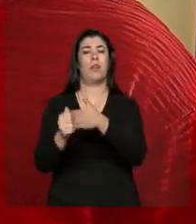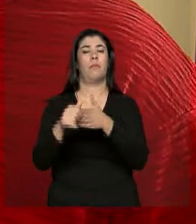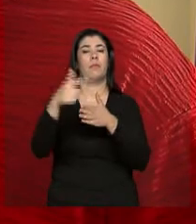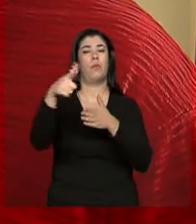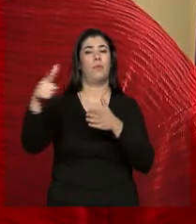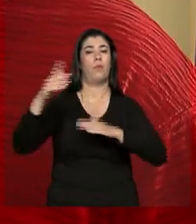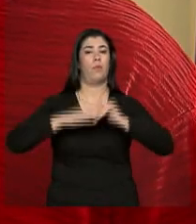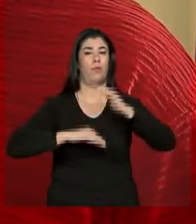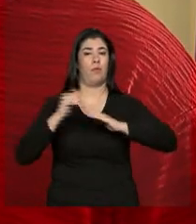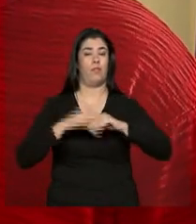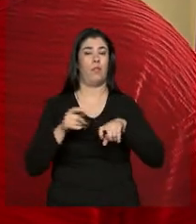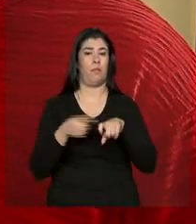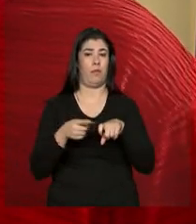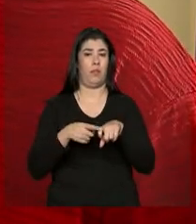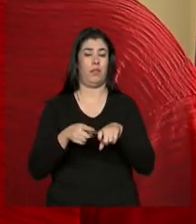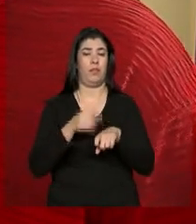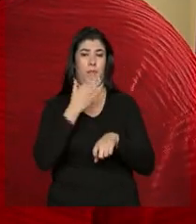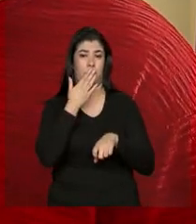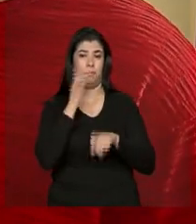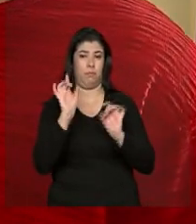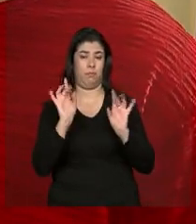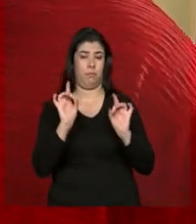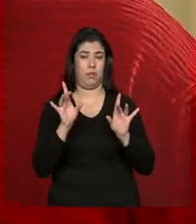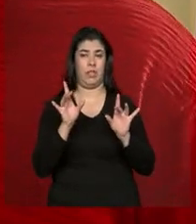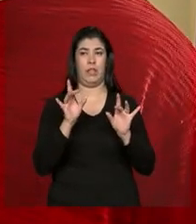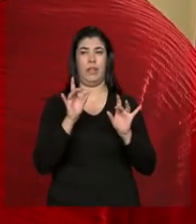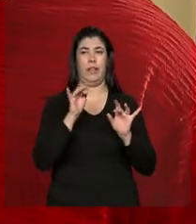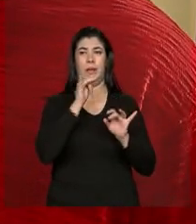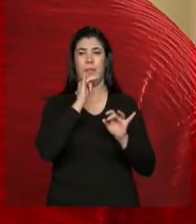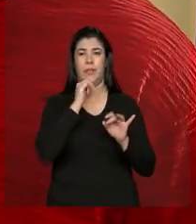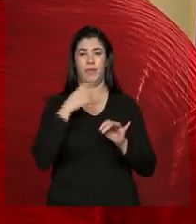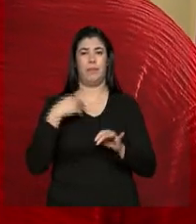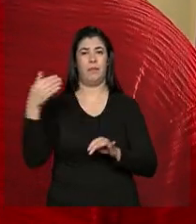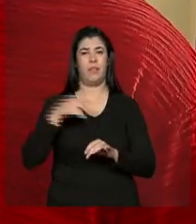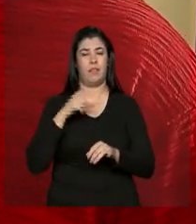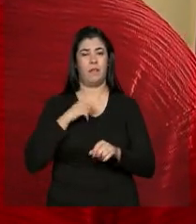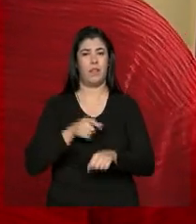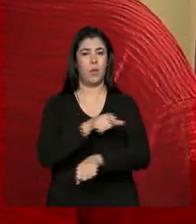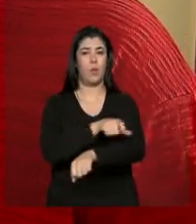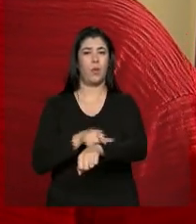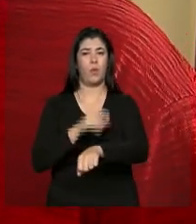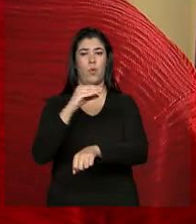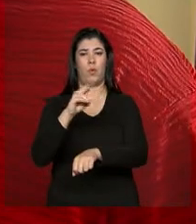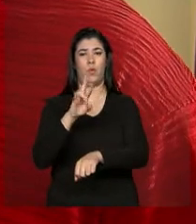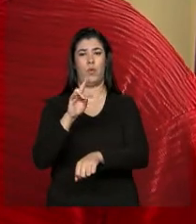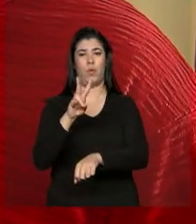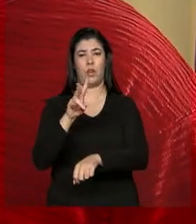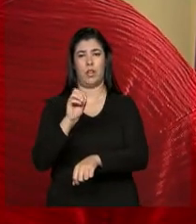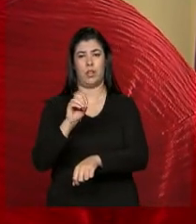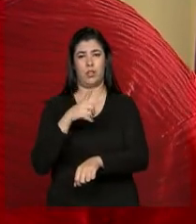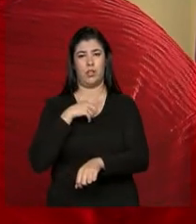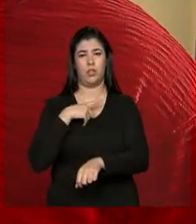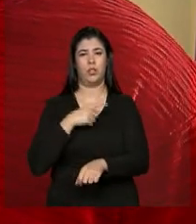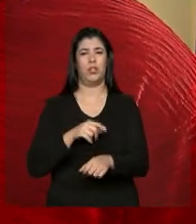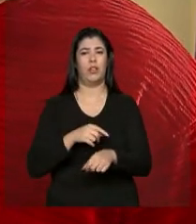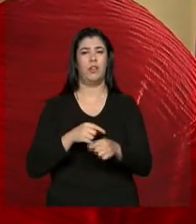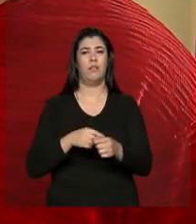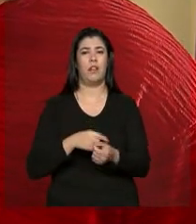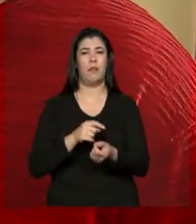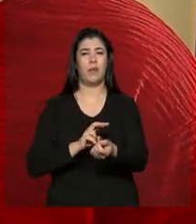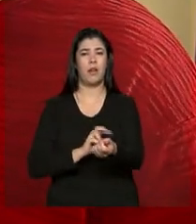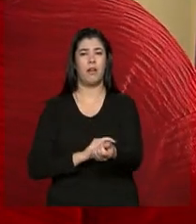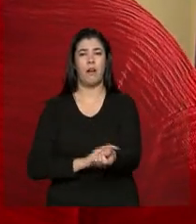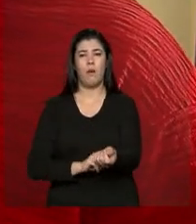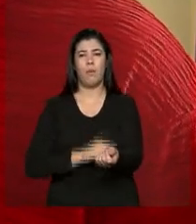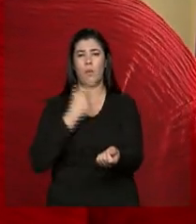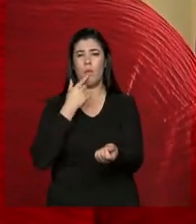ou vão fazendo os atendimentos tipo curativos, verificando glicemia. Então, quer dizer, facilitou muito